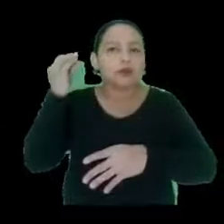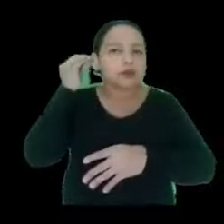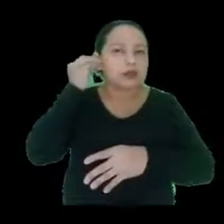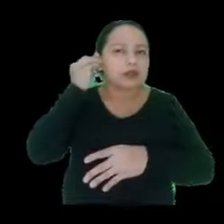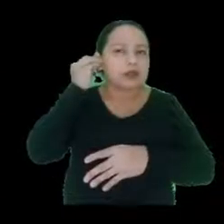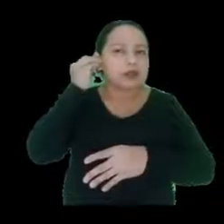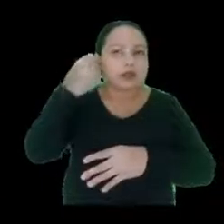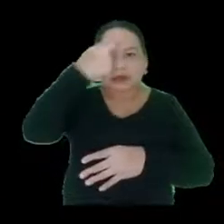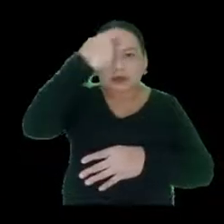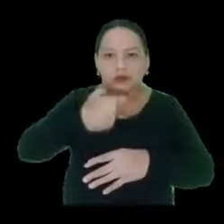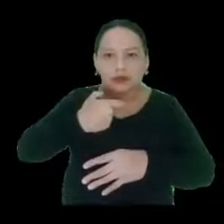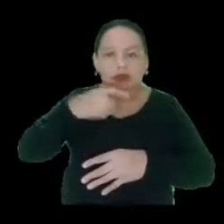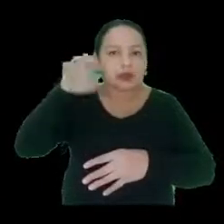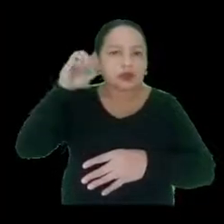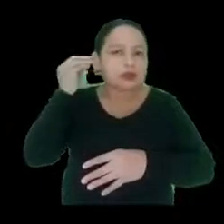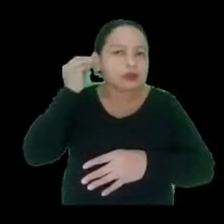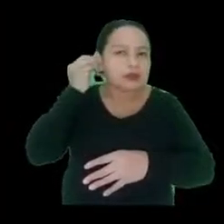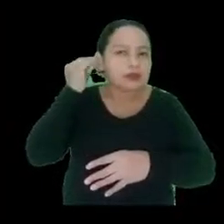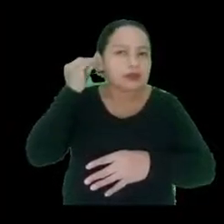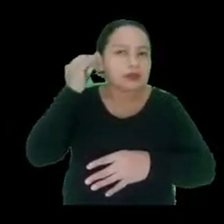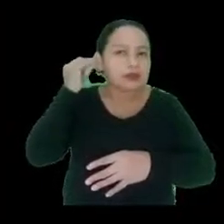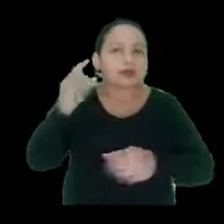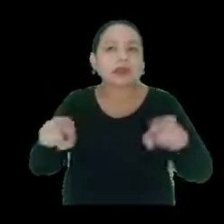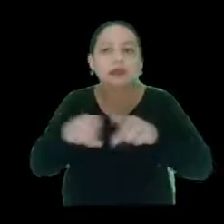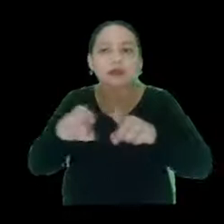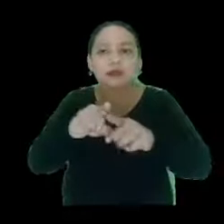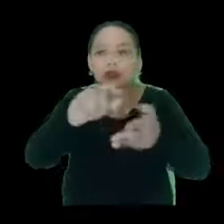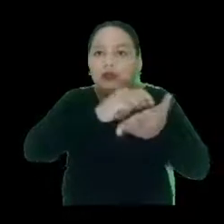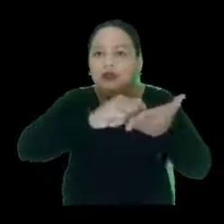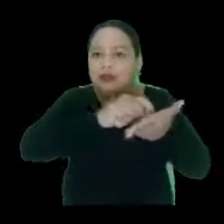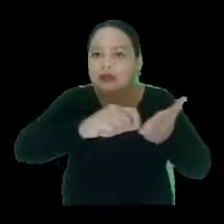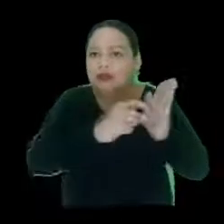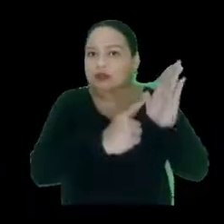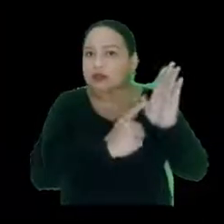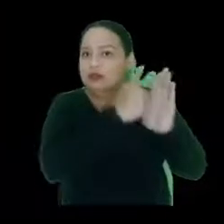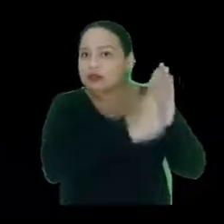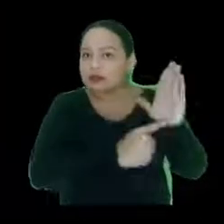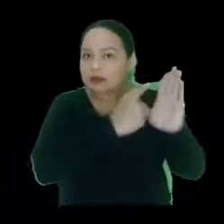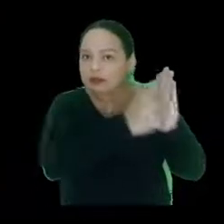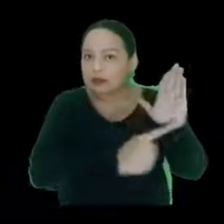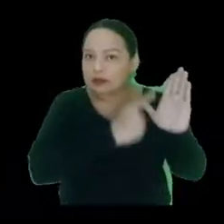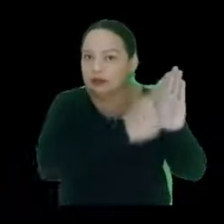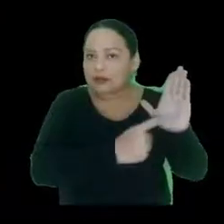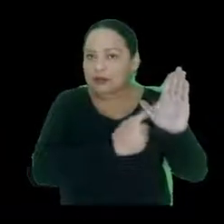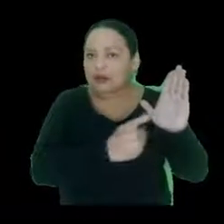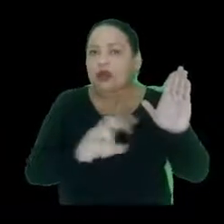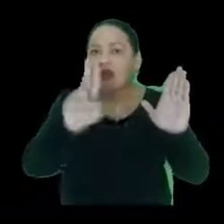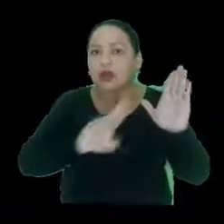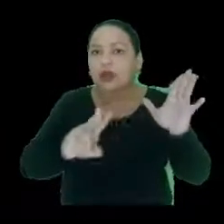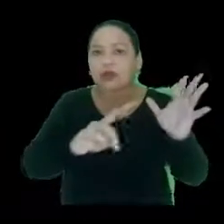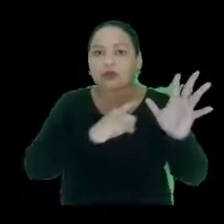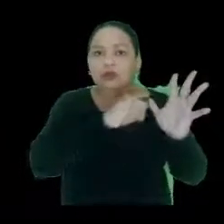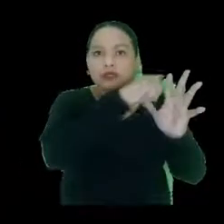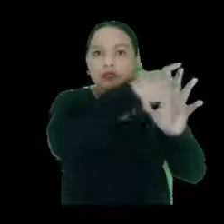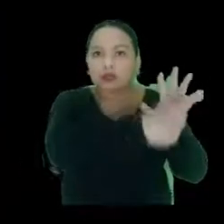bem próximo ao ouvido do surdo-cego. Nós temos a escrita na palma da mão, né? Então, a mão, a gente